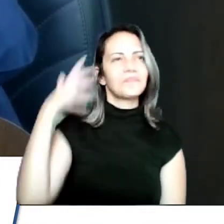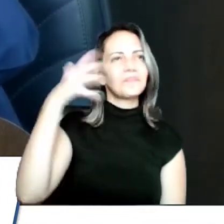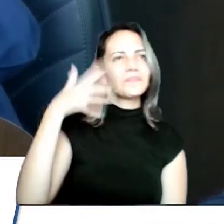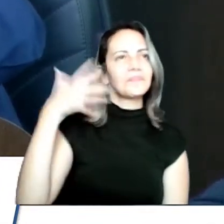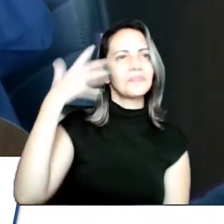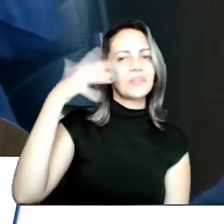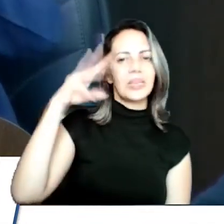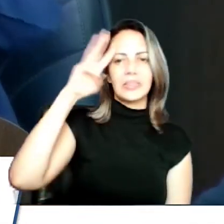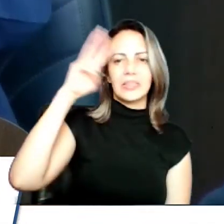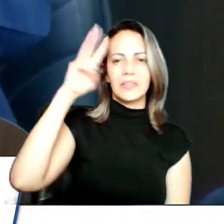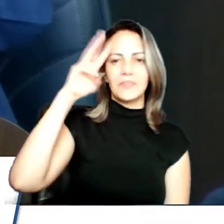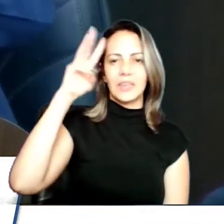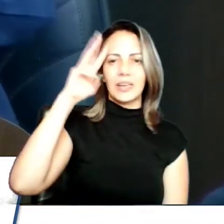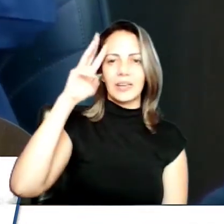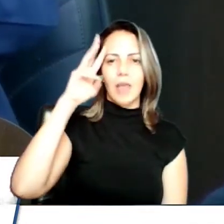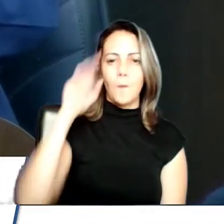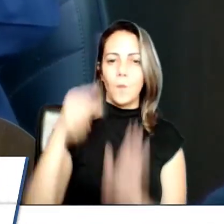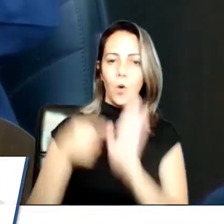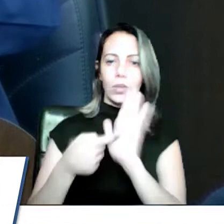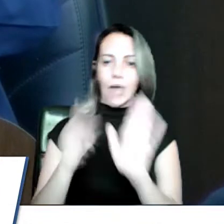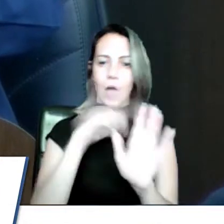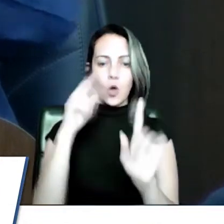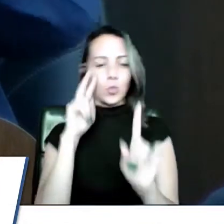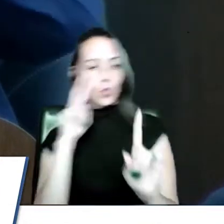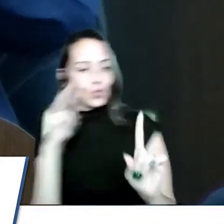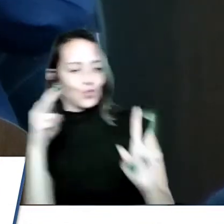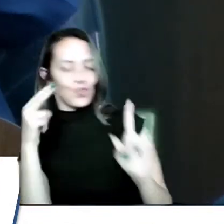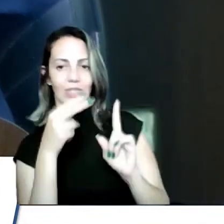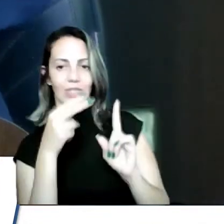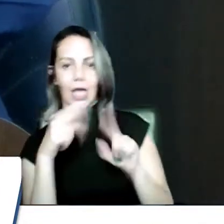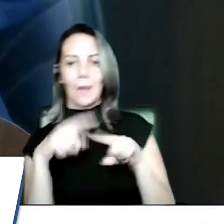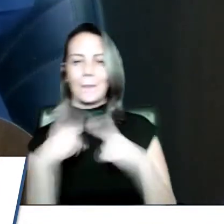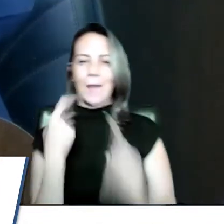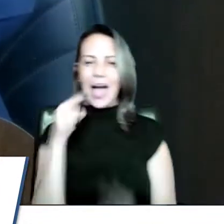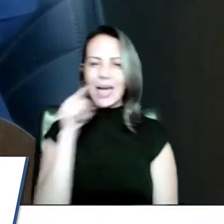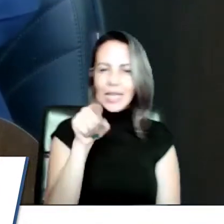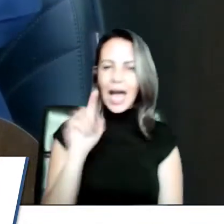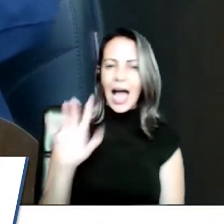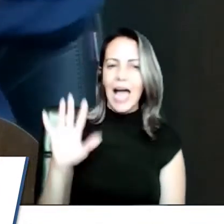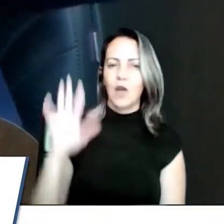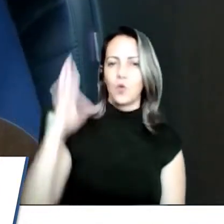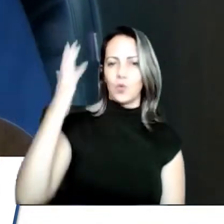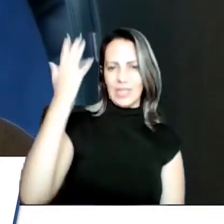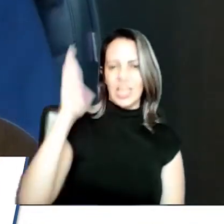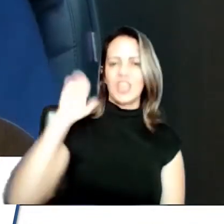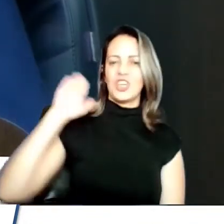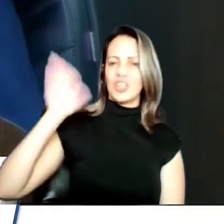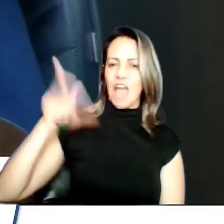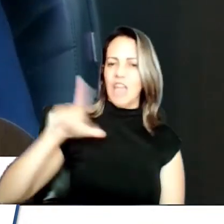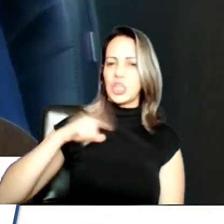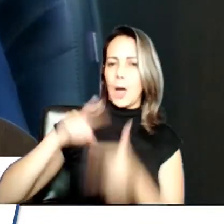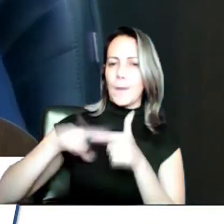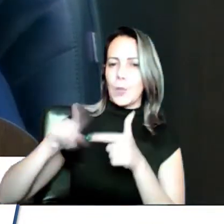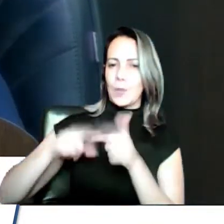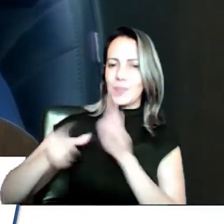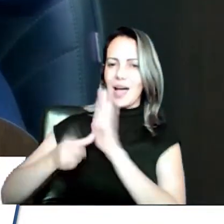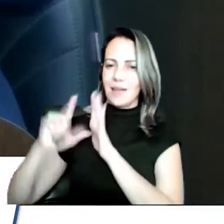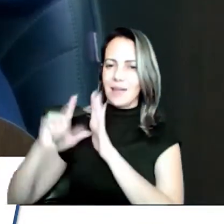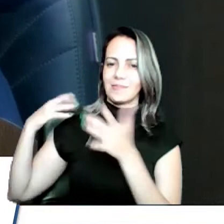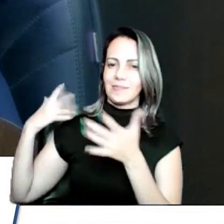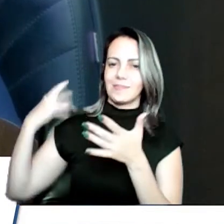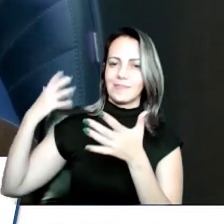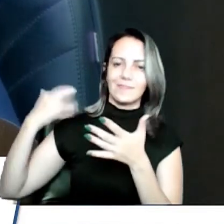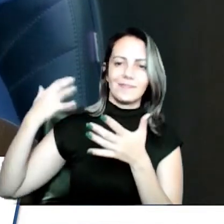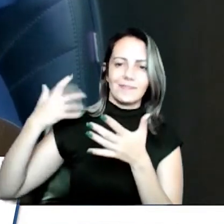nosso. Mas isso aconteceu, já estava iminente para acontecer, porque foi uma ausência de fiscalização